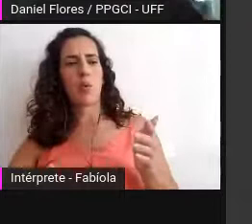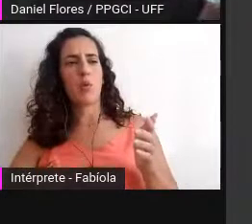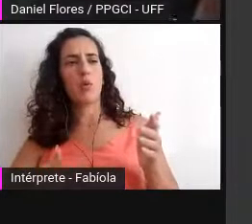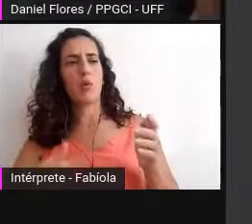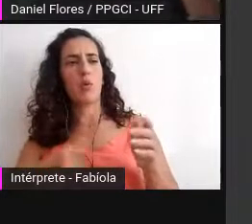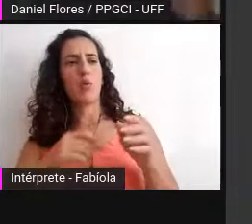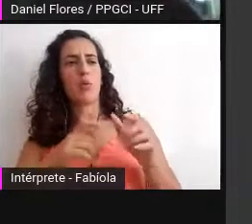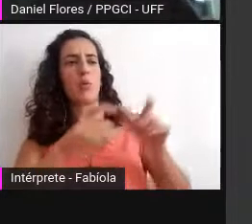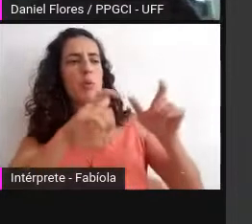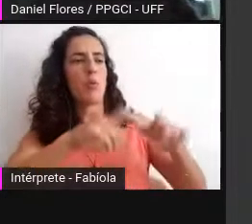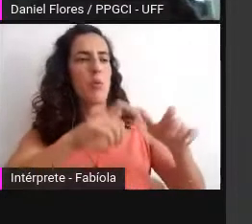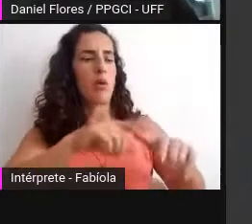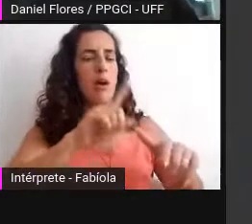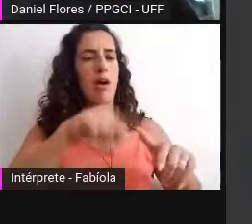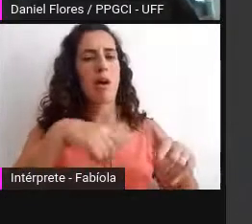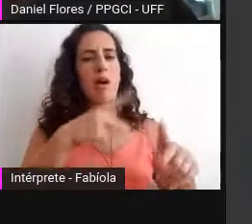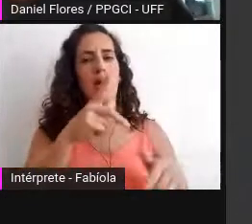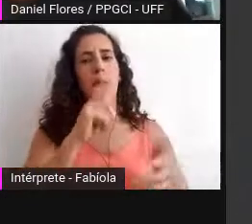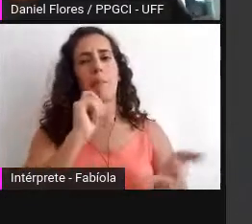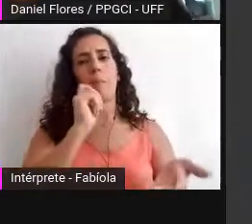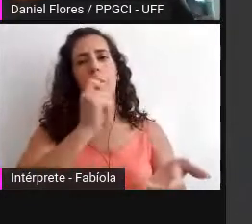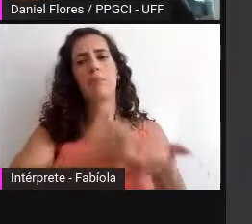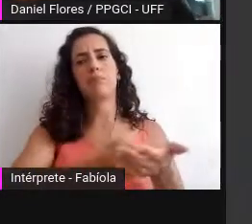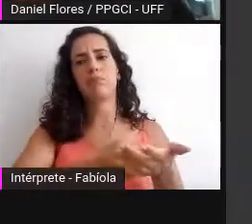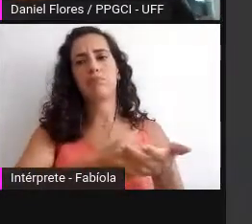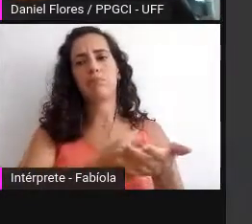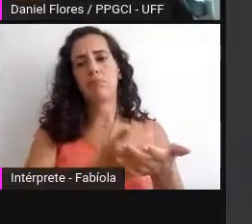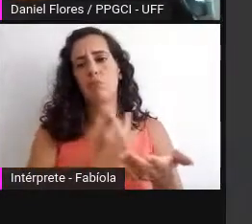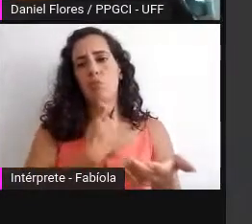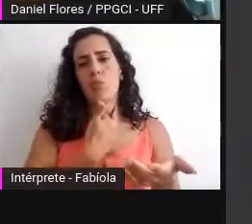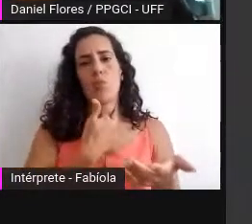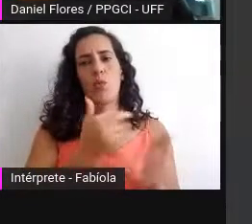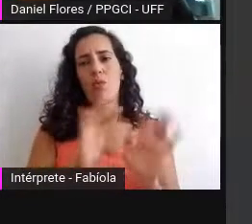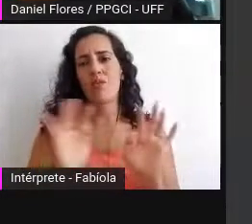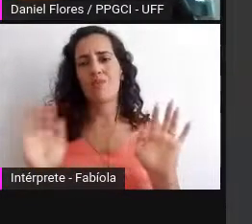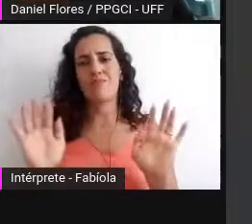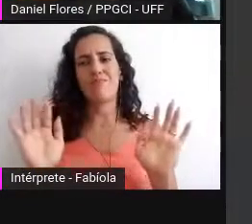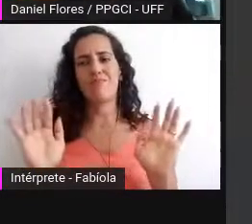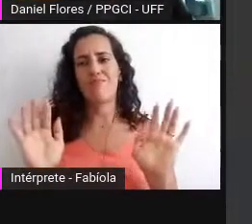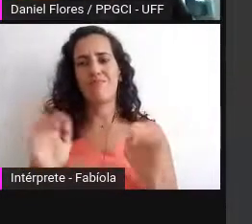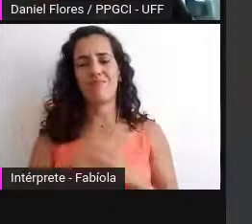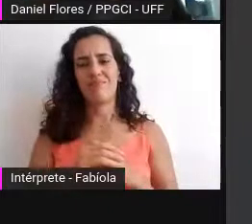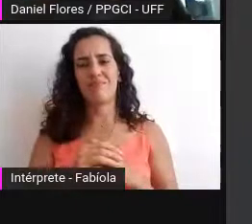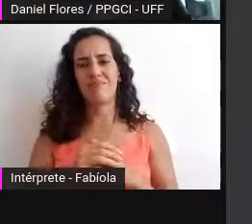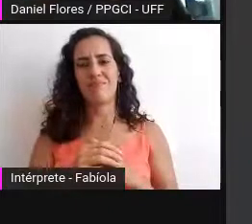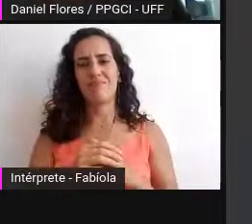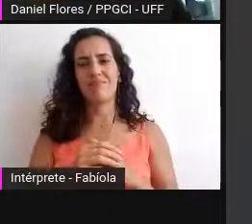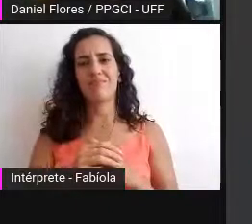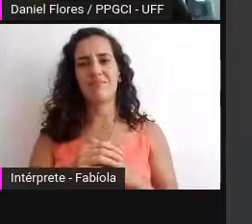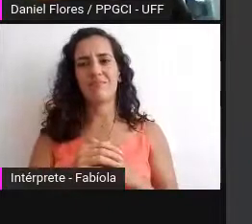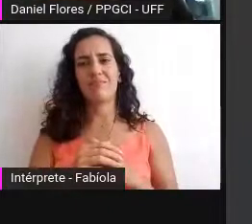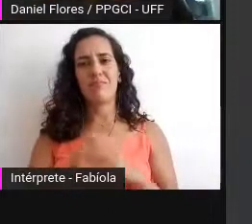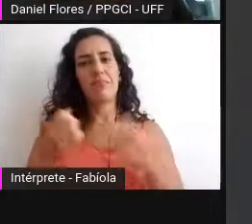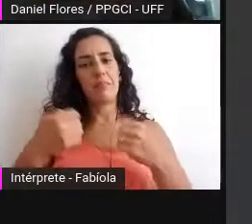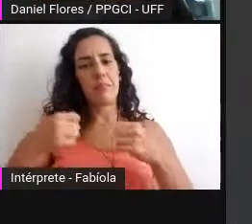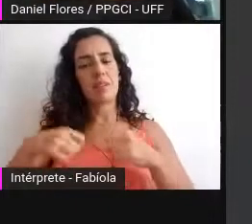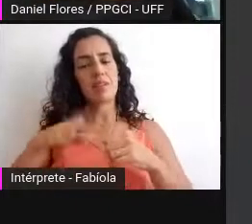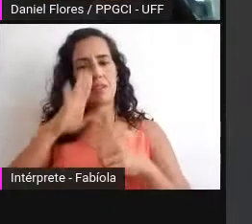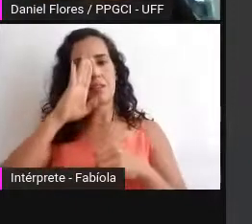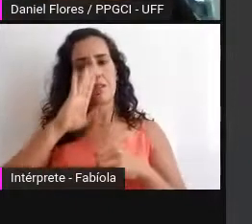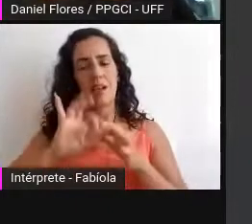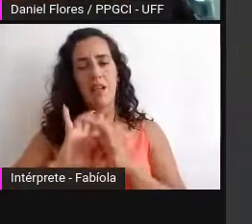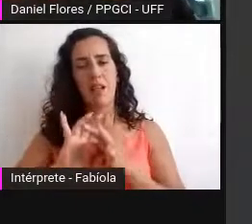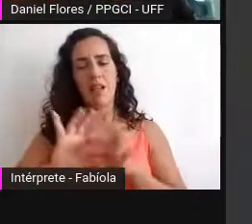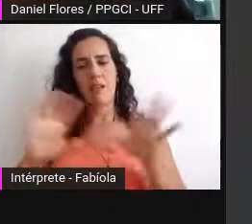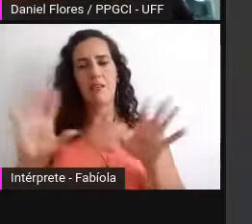preservados e disponibilizados em uma plataforma digital proprietária que deixe a